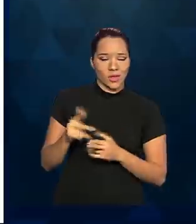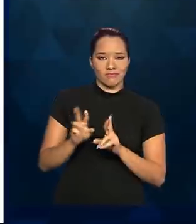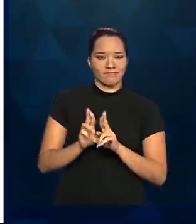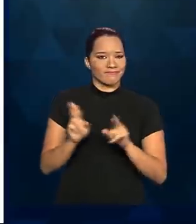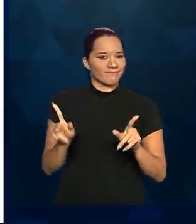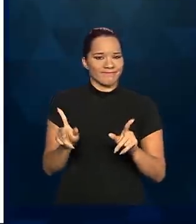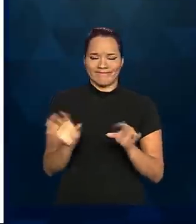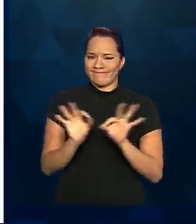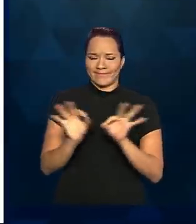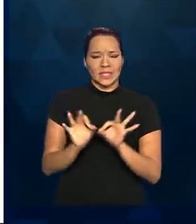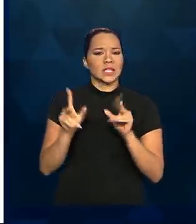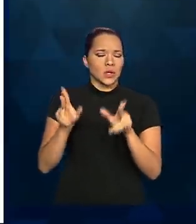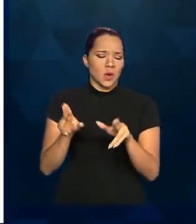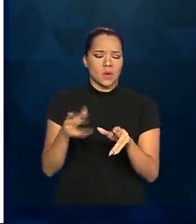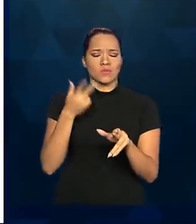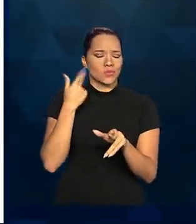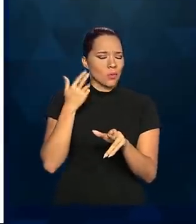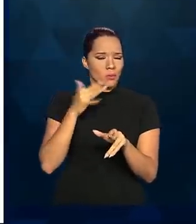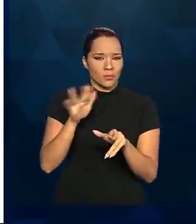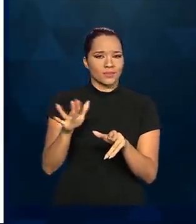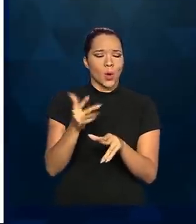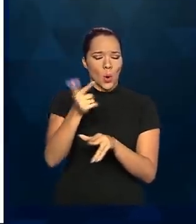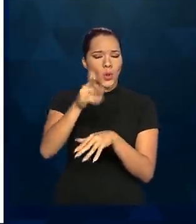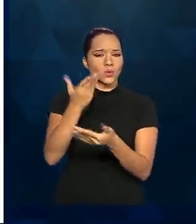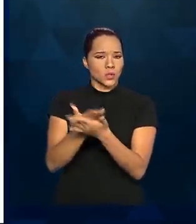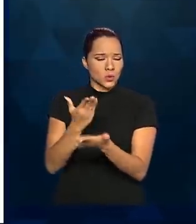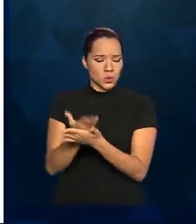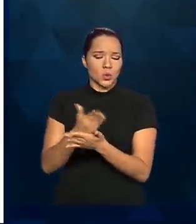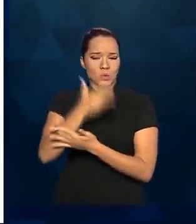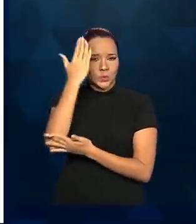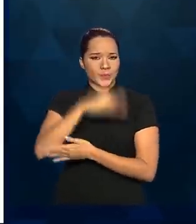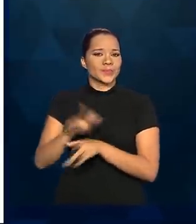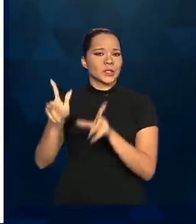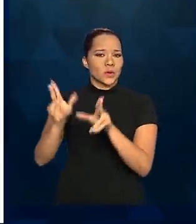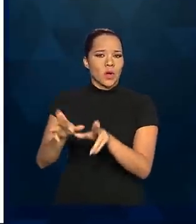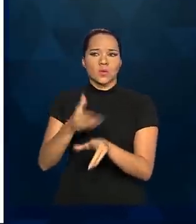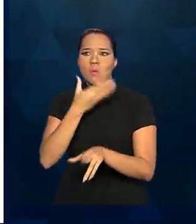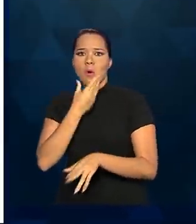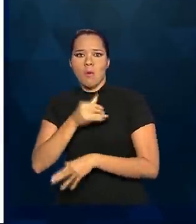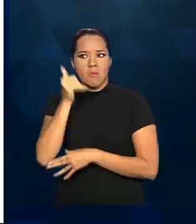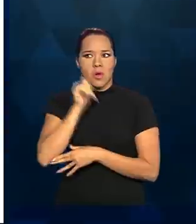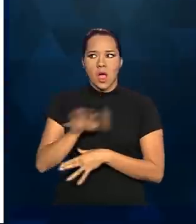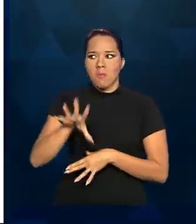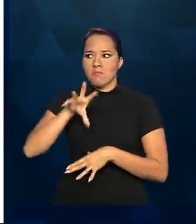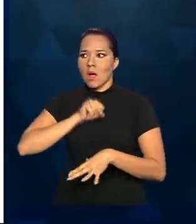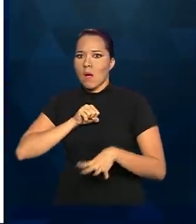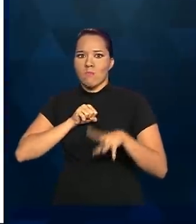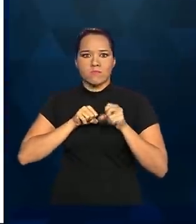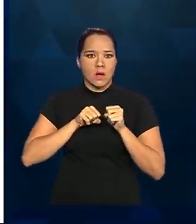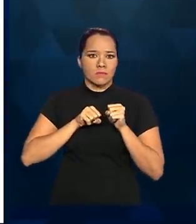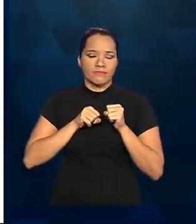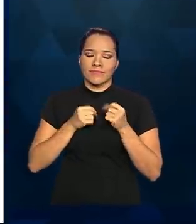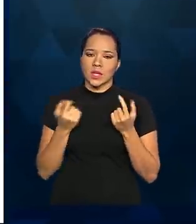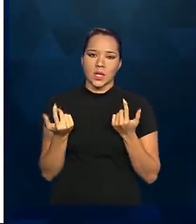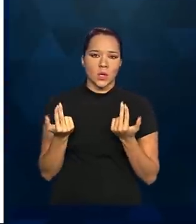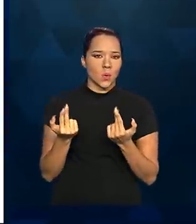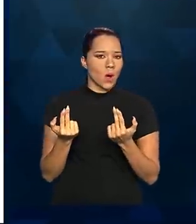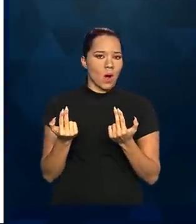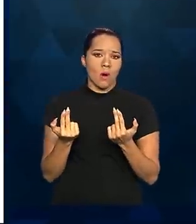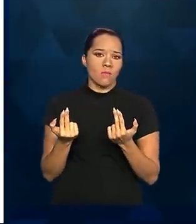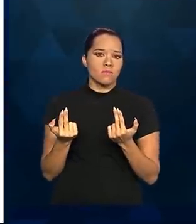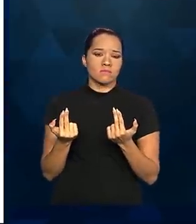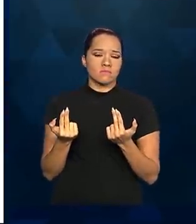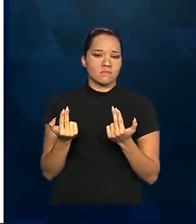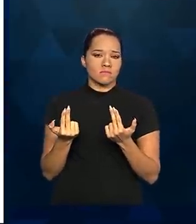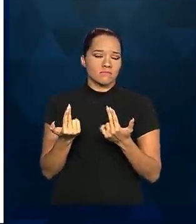é relativamente esperado, outros estudos mostram a mesma coisa, a chance de um homem e uma mulher se infectar tendo exposição ao